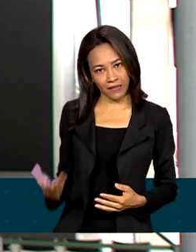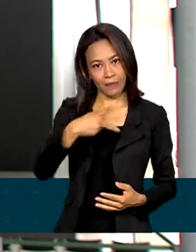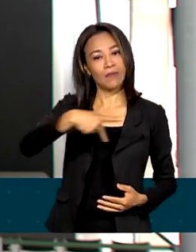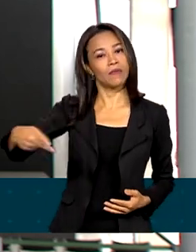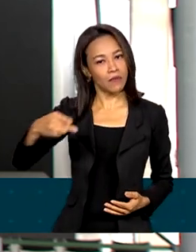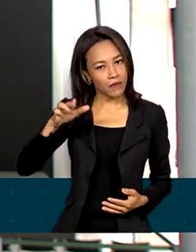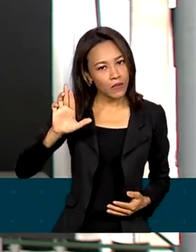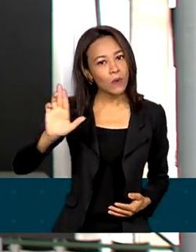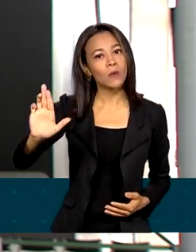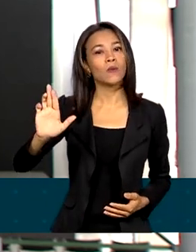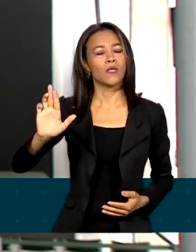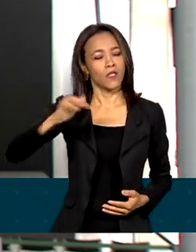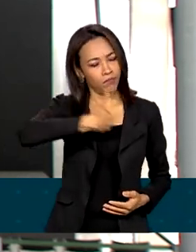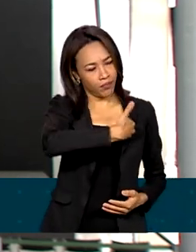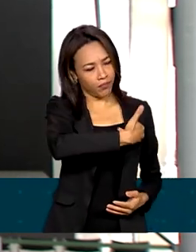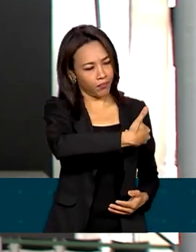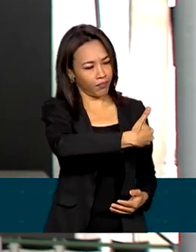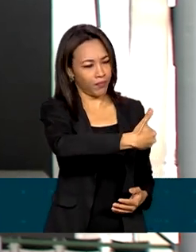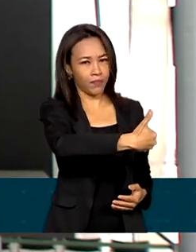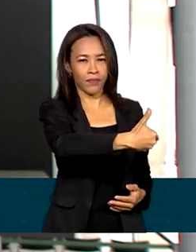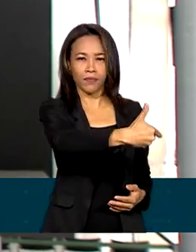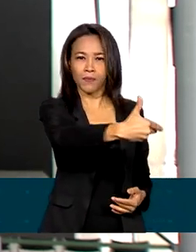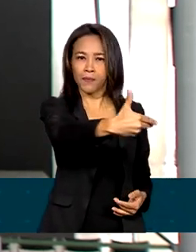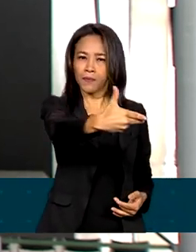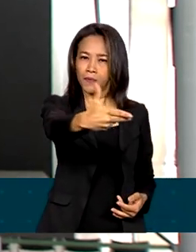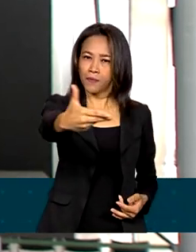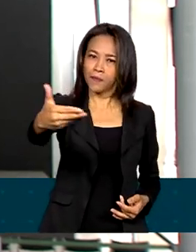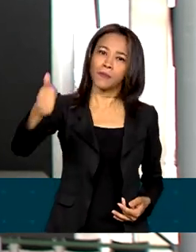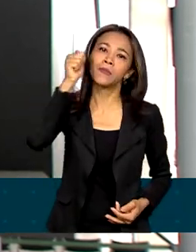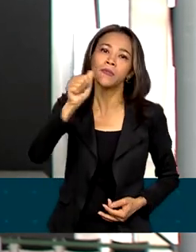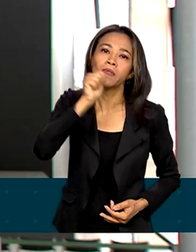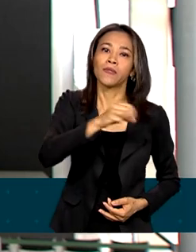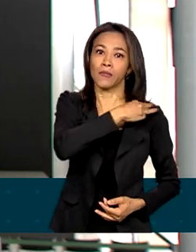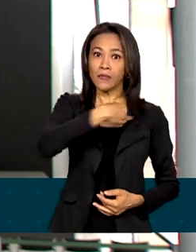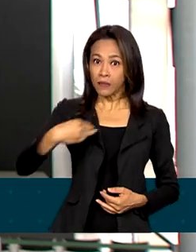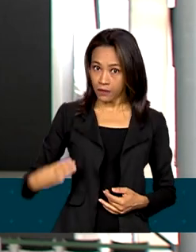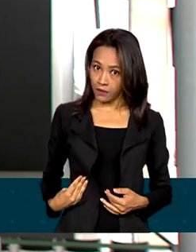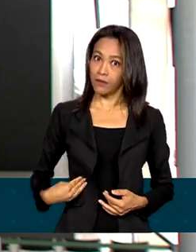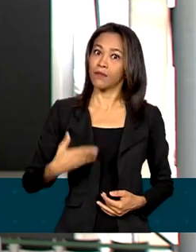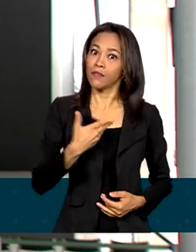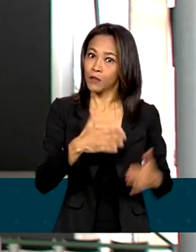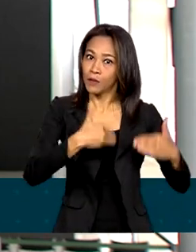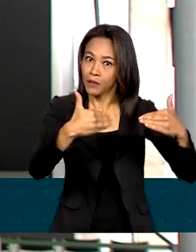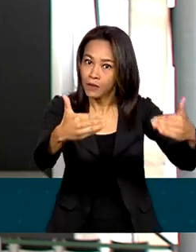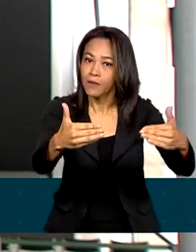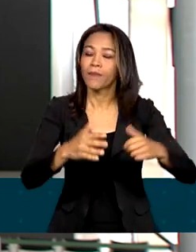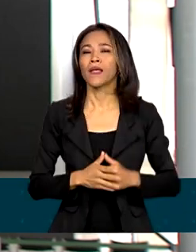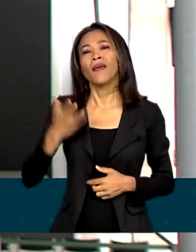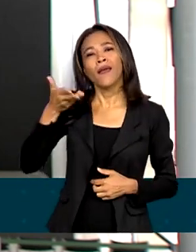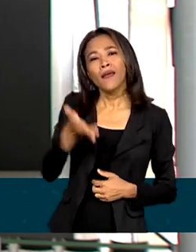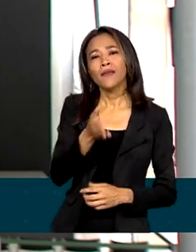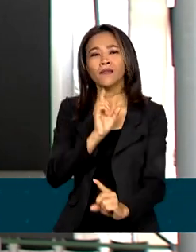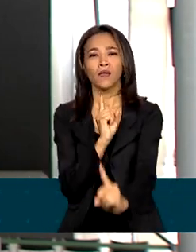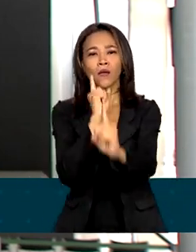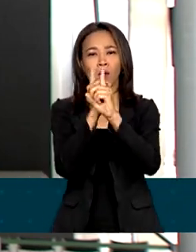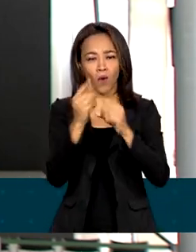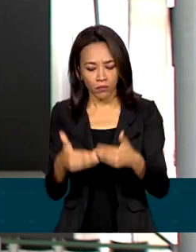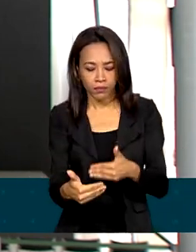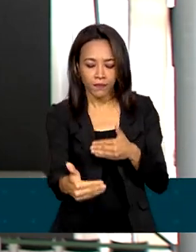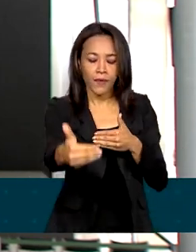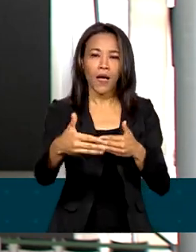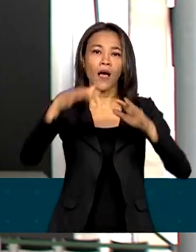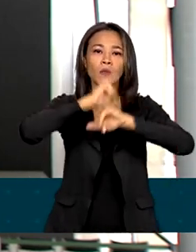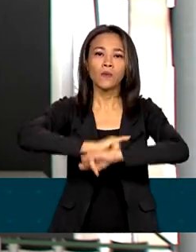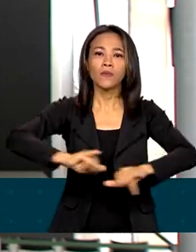da Silva e todas as ministras do Executivo. E esse encontro aí vai anunciar